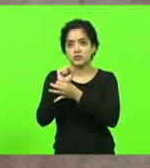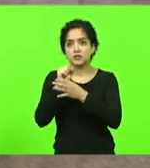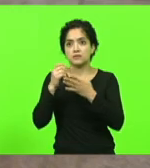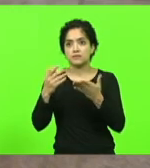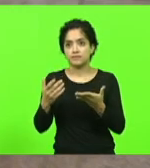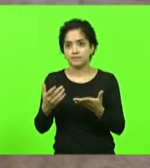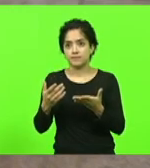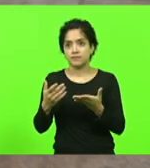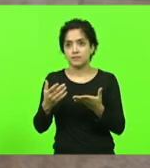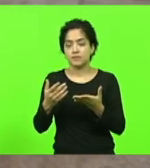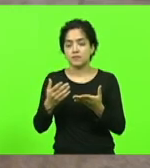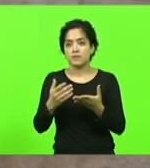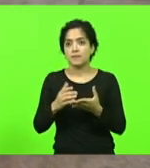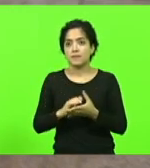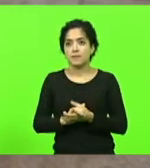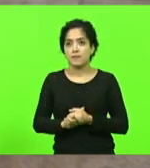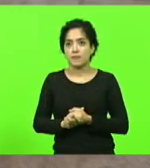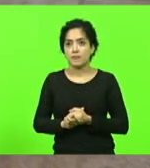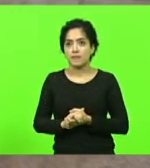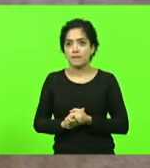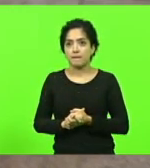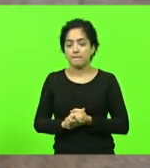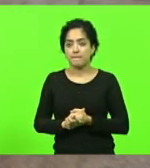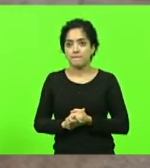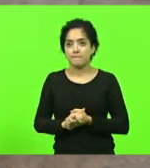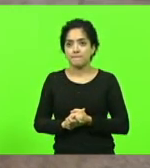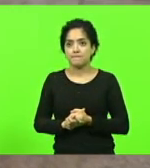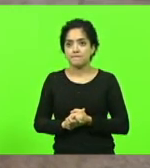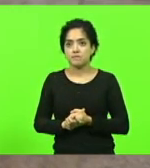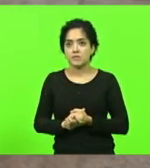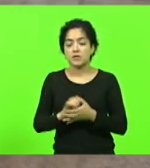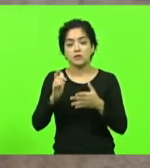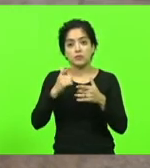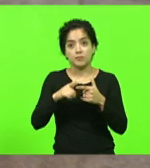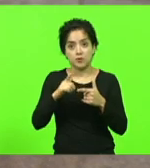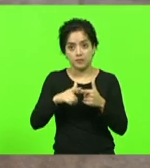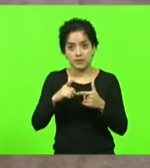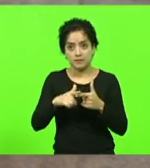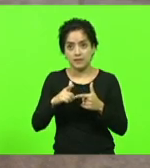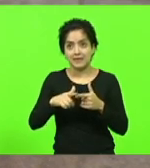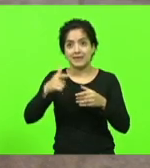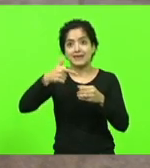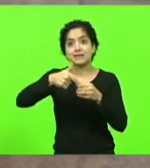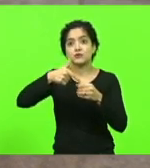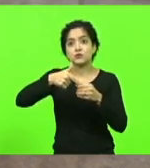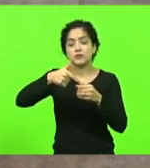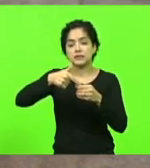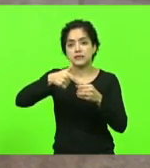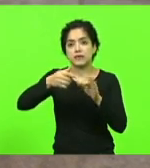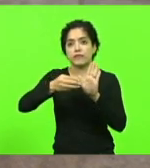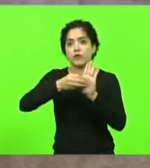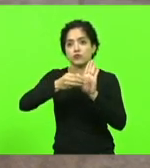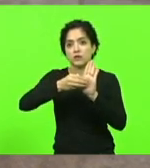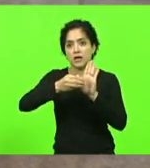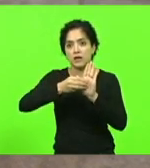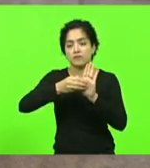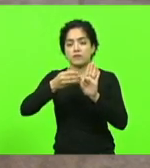abastecimento o problema foi esse gasolina comida